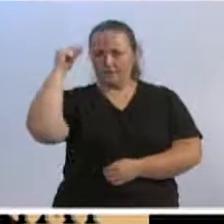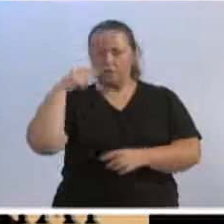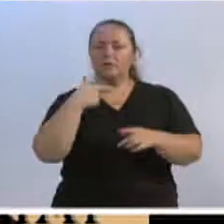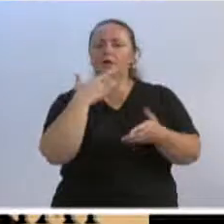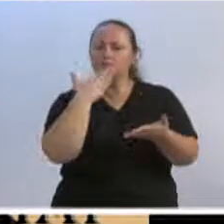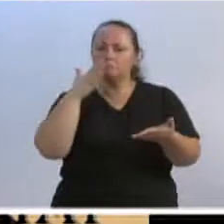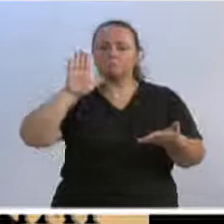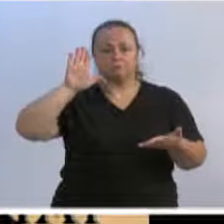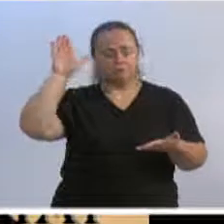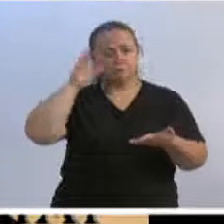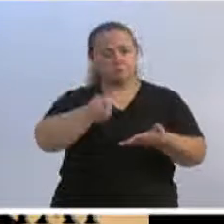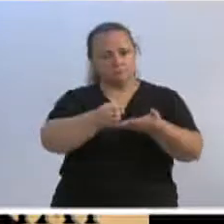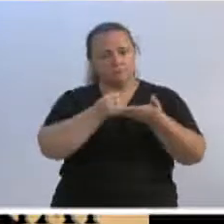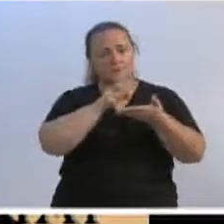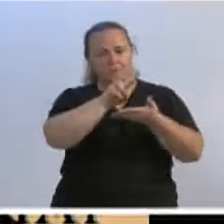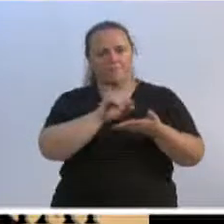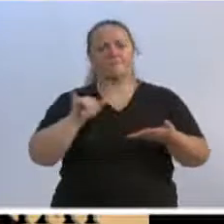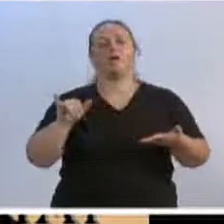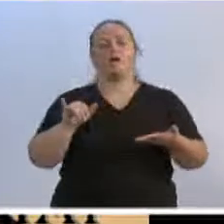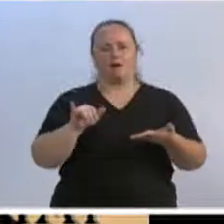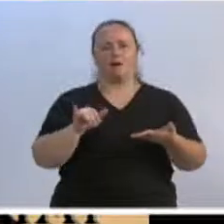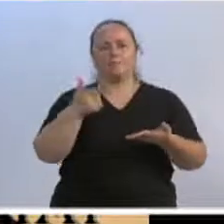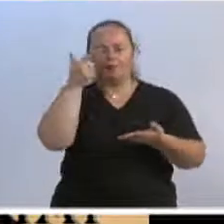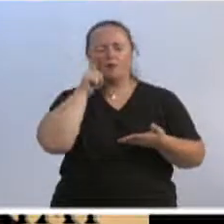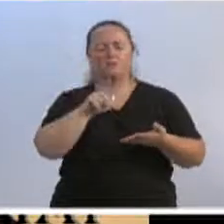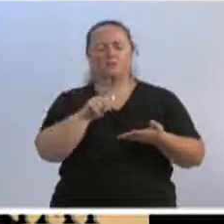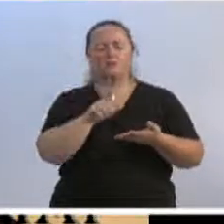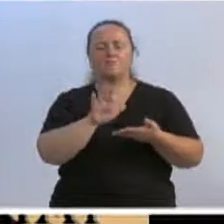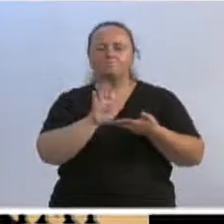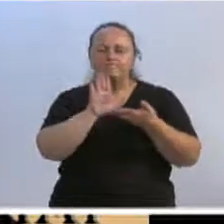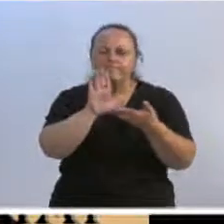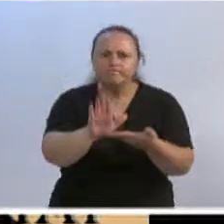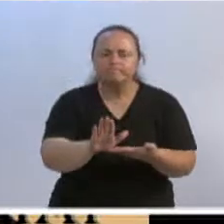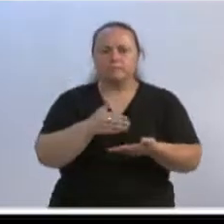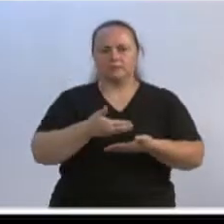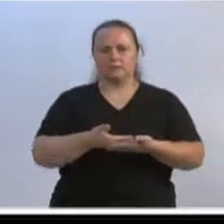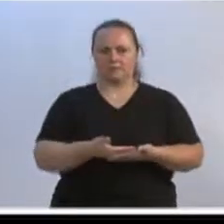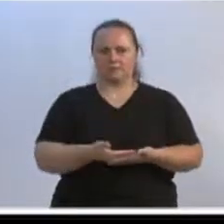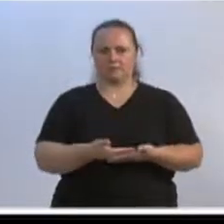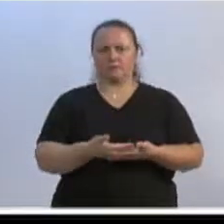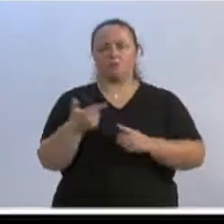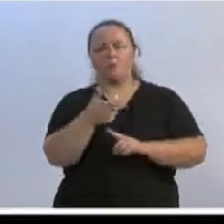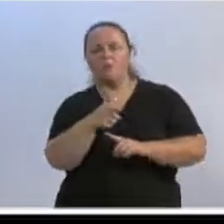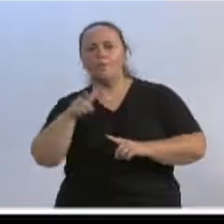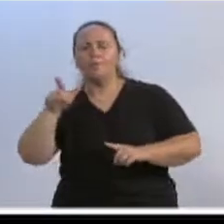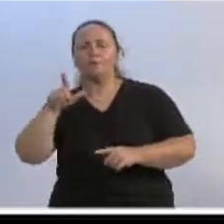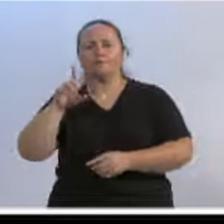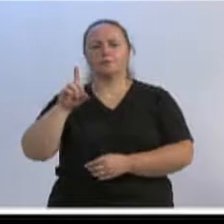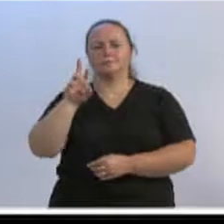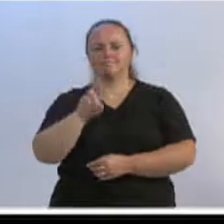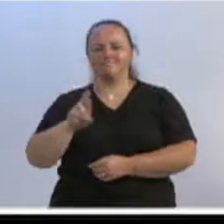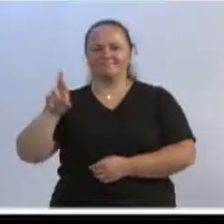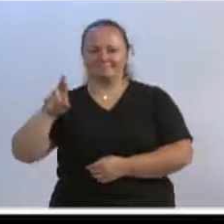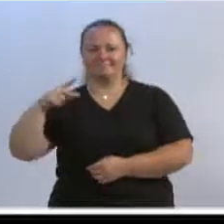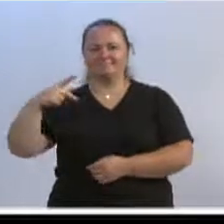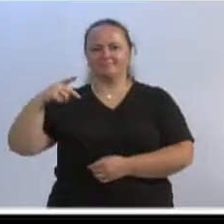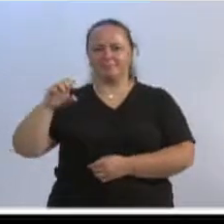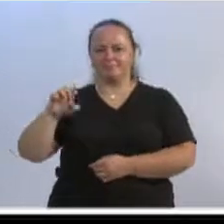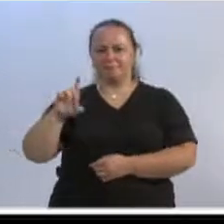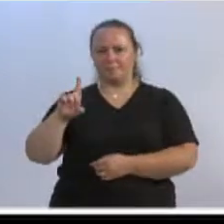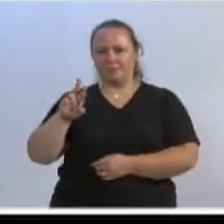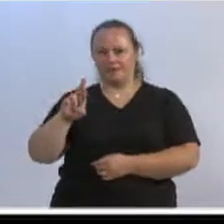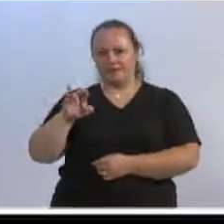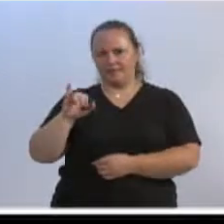que for possível para trazer recursos para o Santo Antônio. Em Dr. Pedrinho, fui recebido pela prefeita Simone, pela secretária de Saúde,